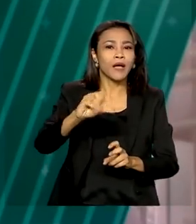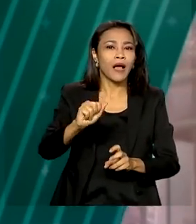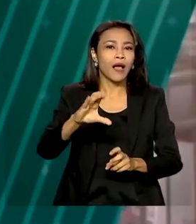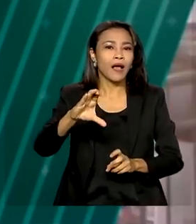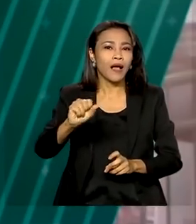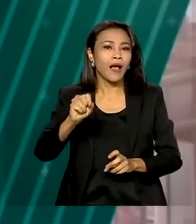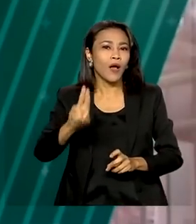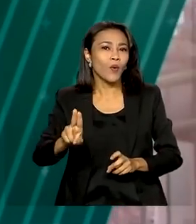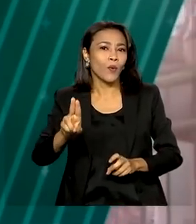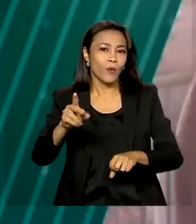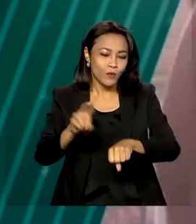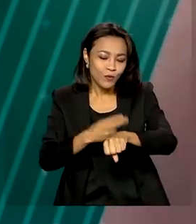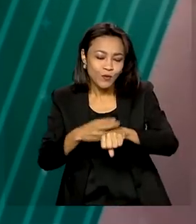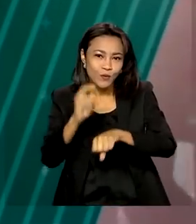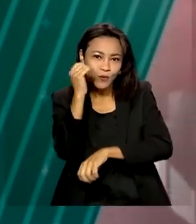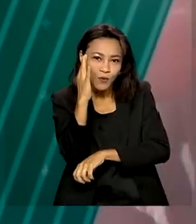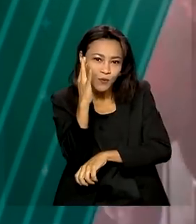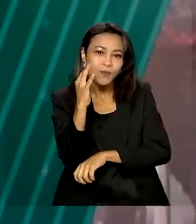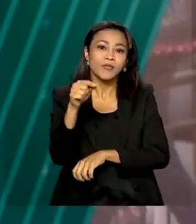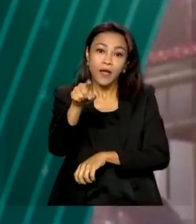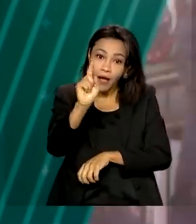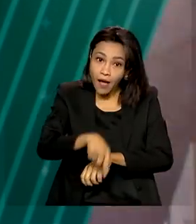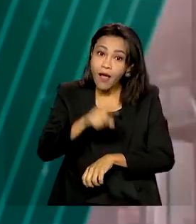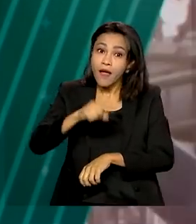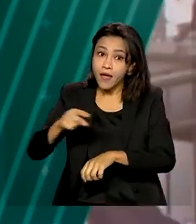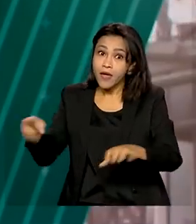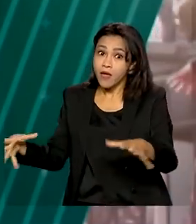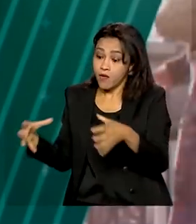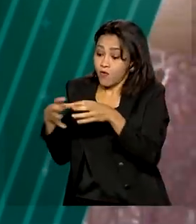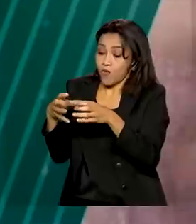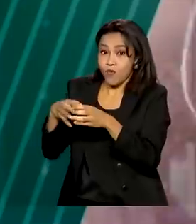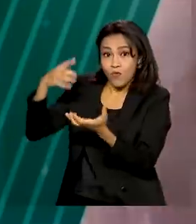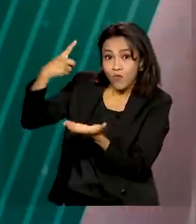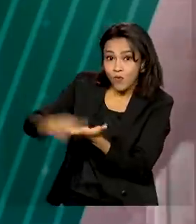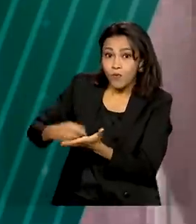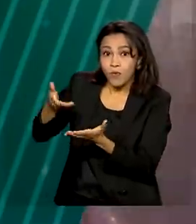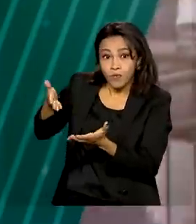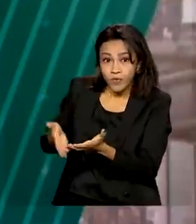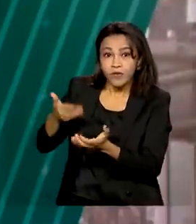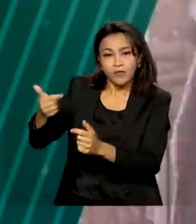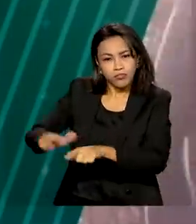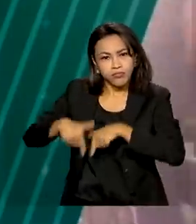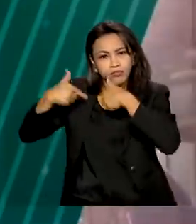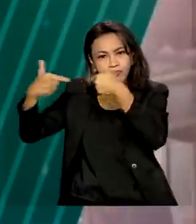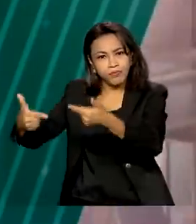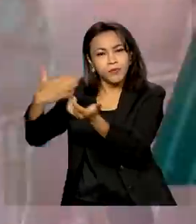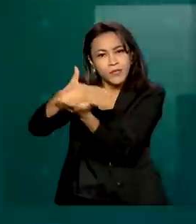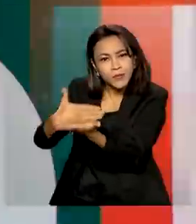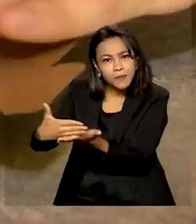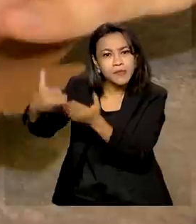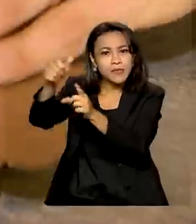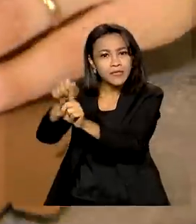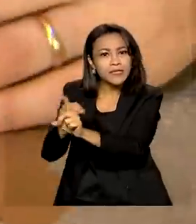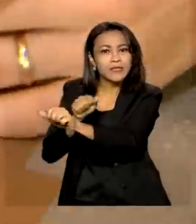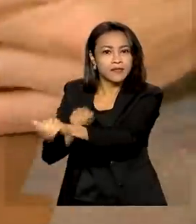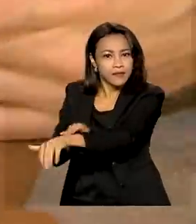da Política de Inovação da Comissão Executiva do Plano da Lavoura Cacaueira, que entra em vigor em setembro.